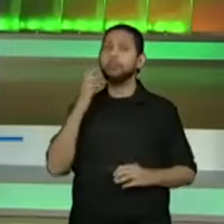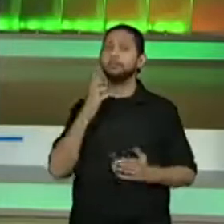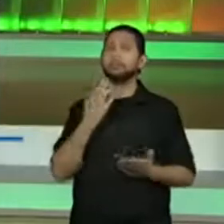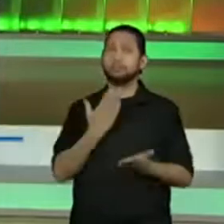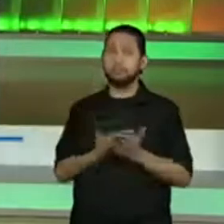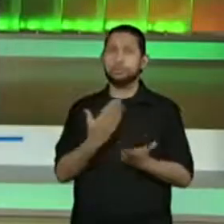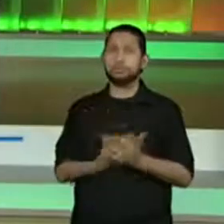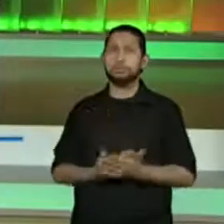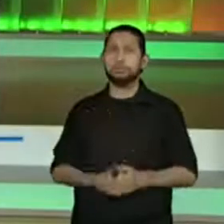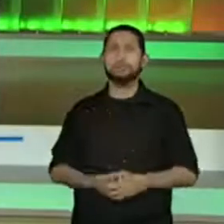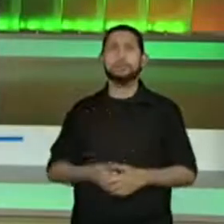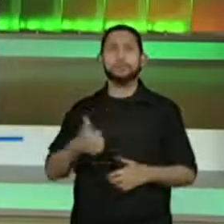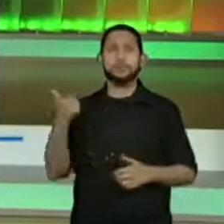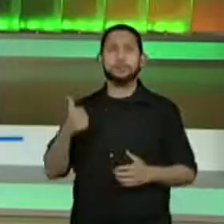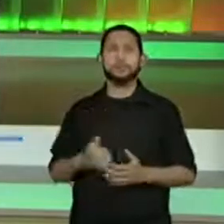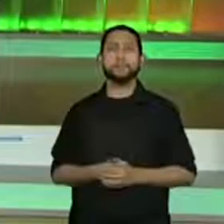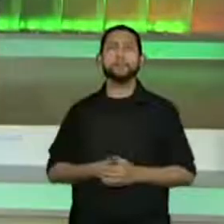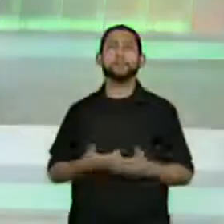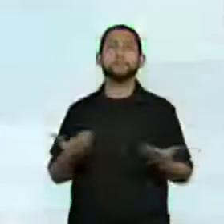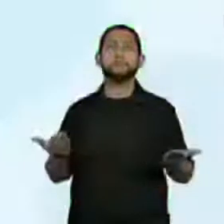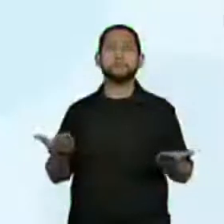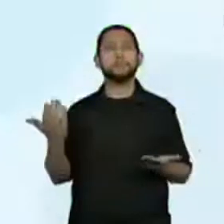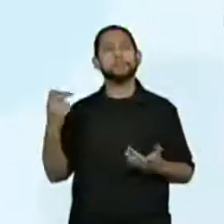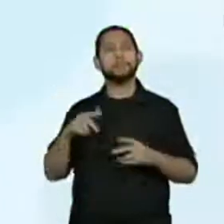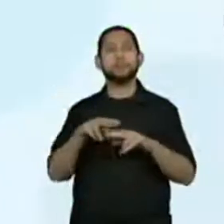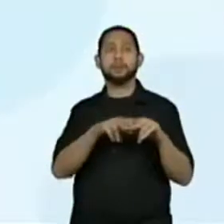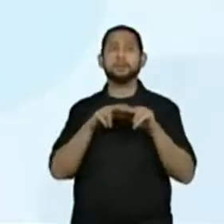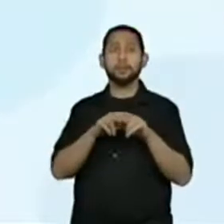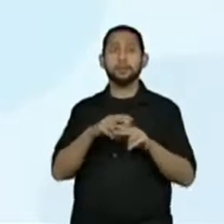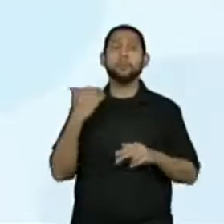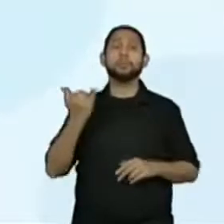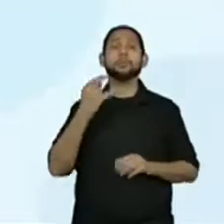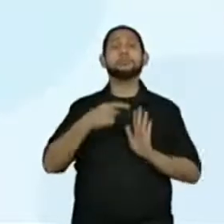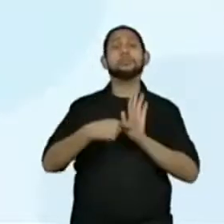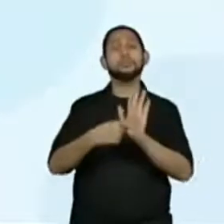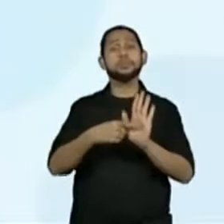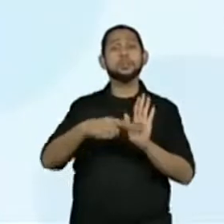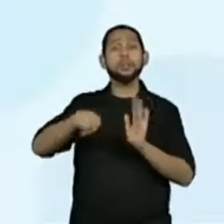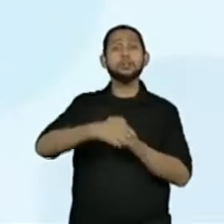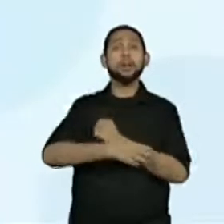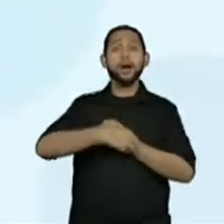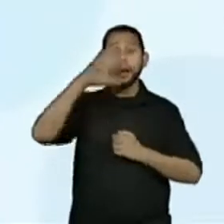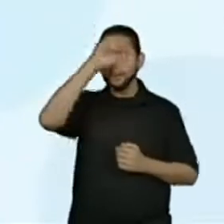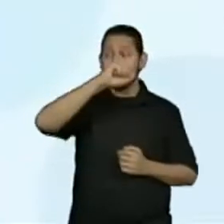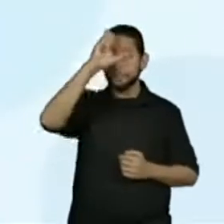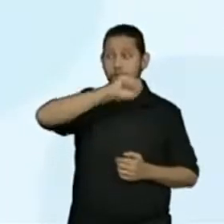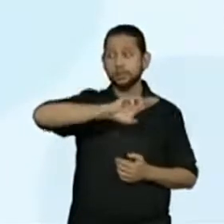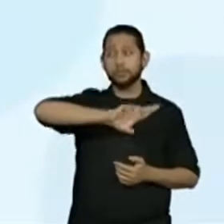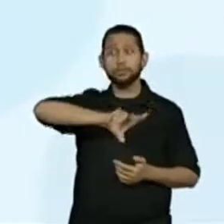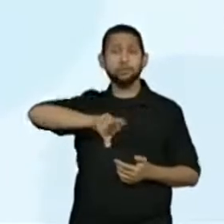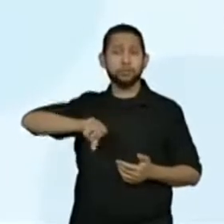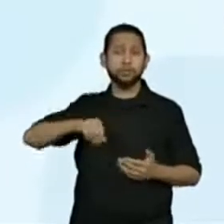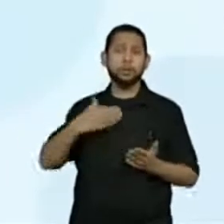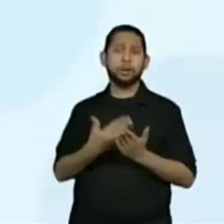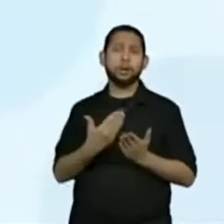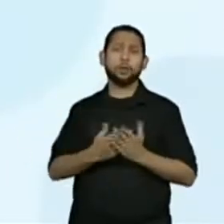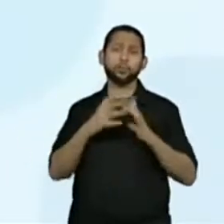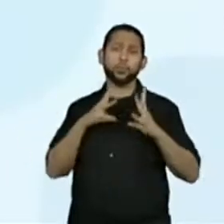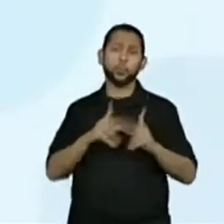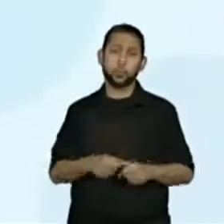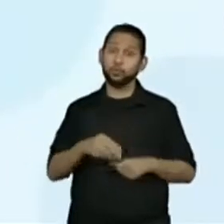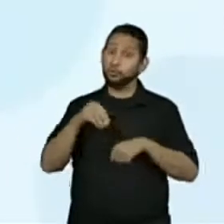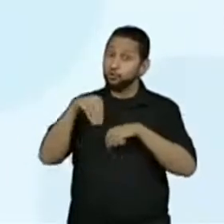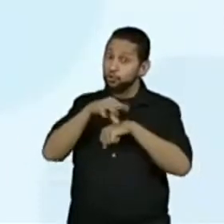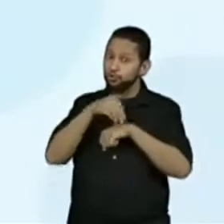apontaram os erros. Tem que arrumar. Essa revisão mostra o quanto você tem aprendido com todas as aulas. Uma boa